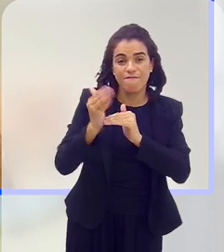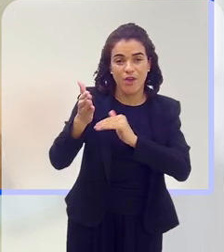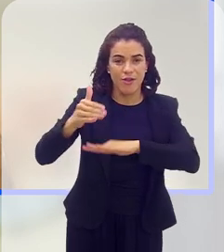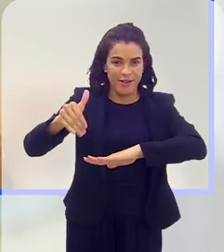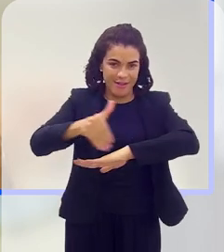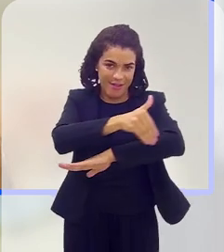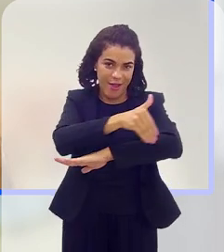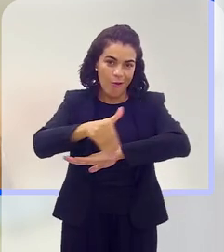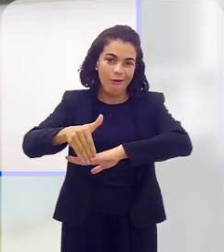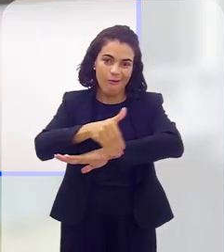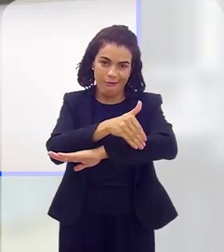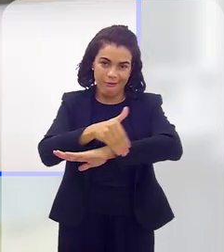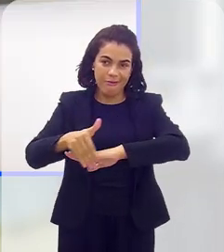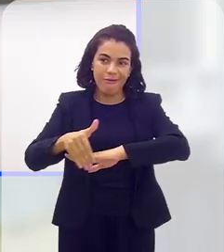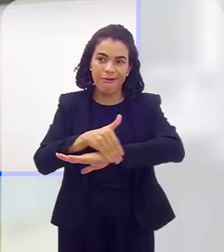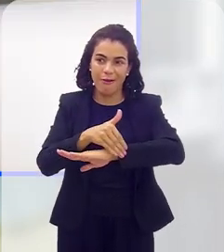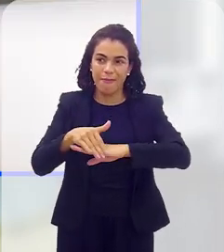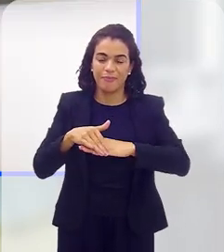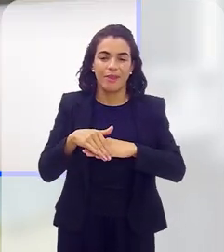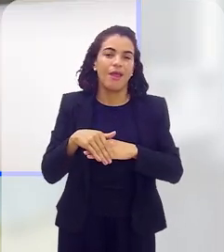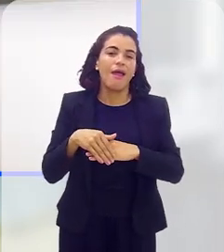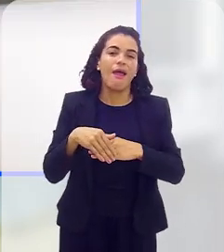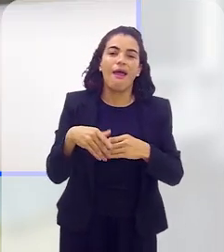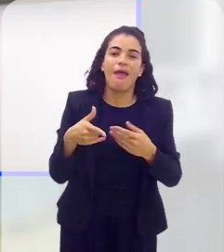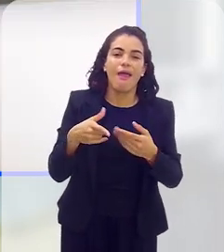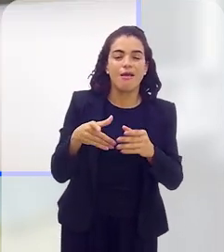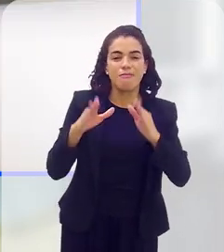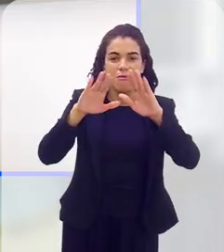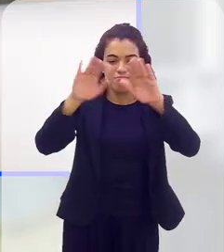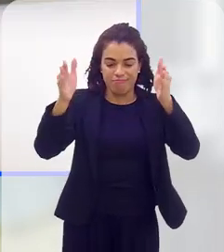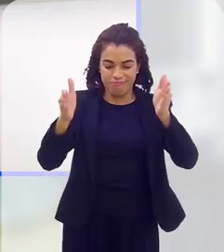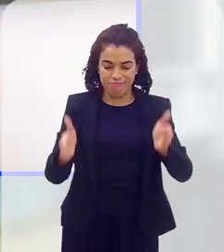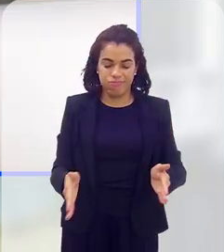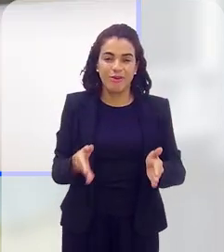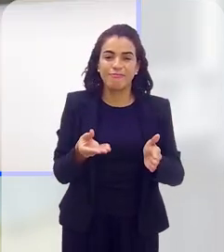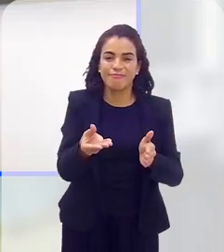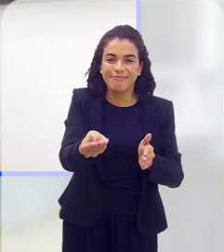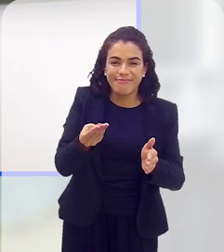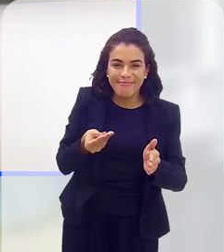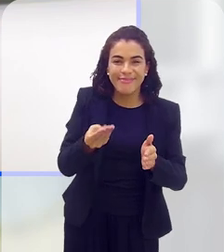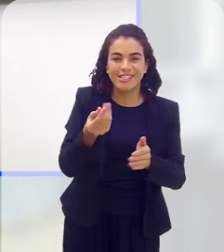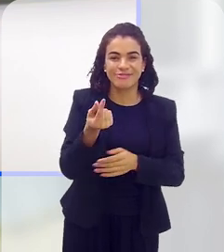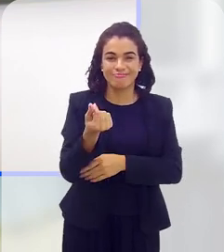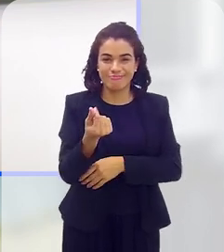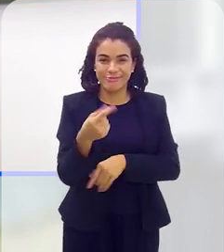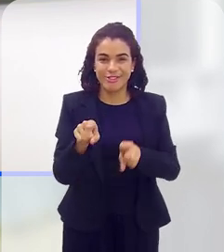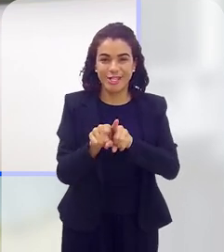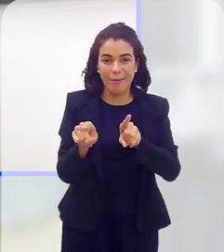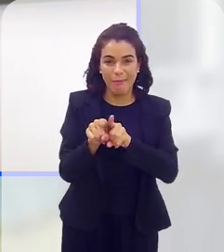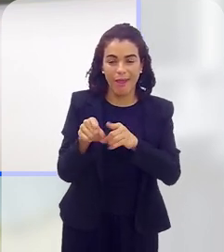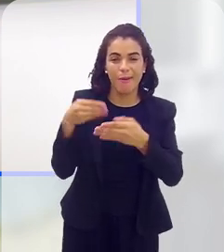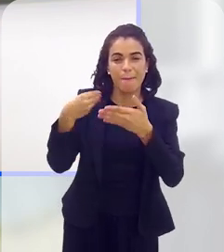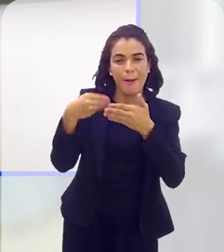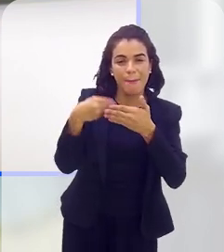fora, na rua mesmo, né? Caixas eletrônicos de banco, como a Kenia falou na questão de ônibus.